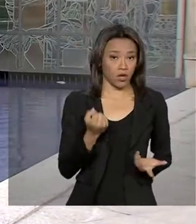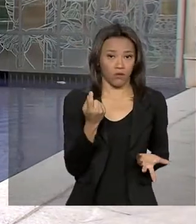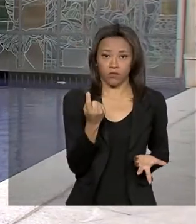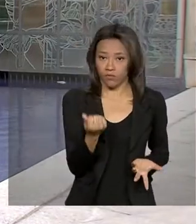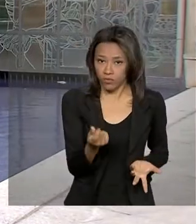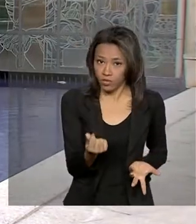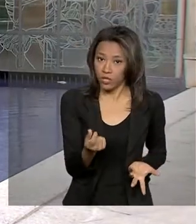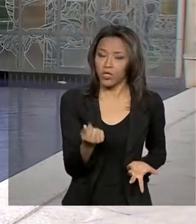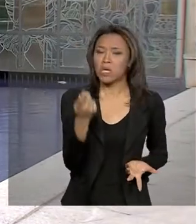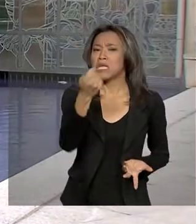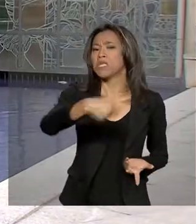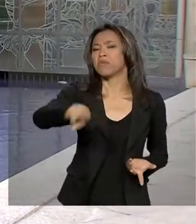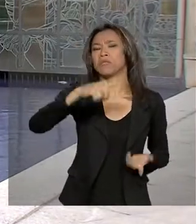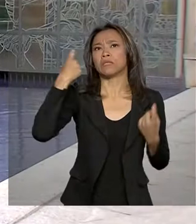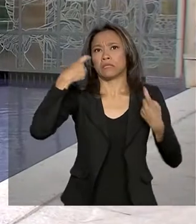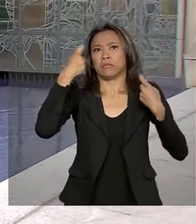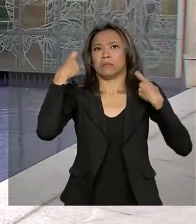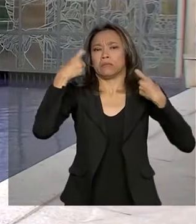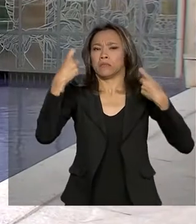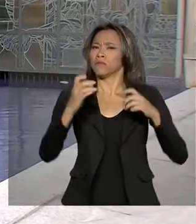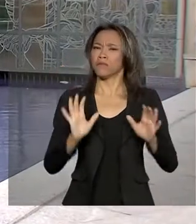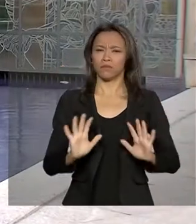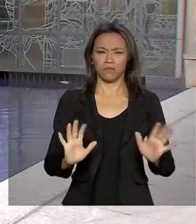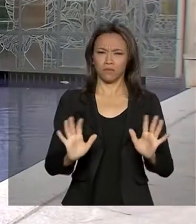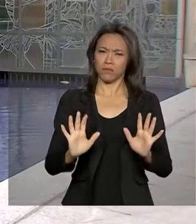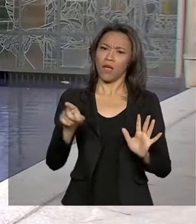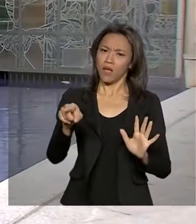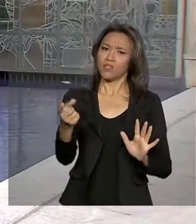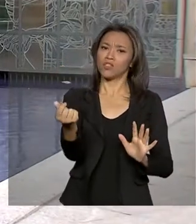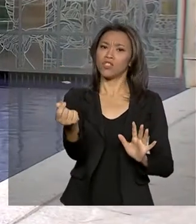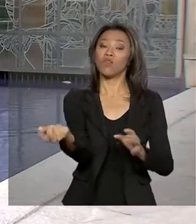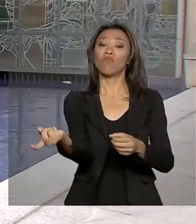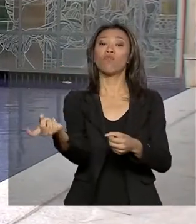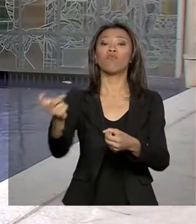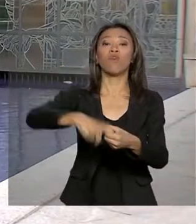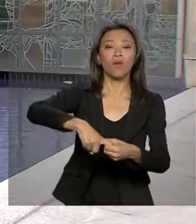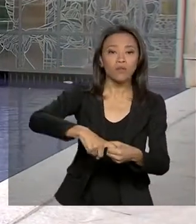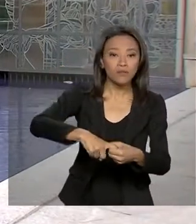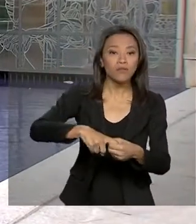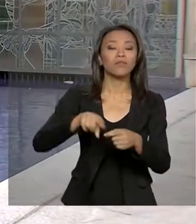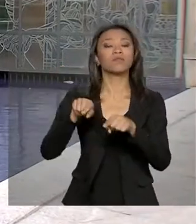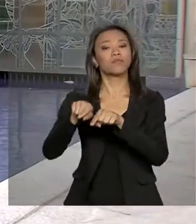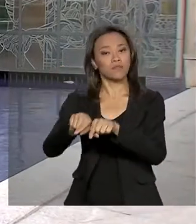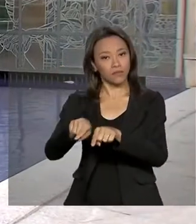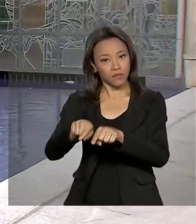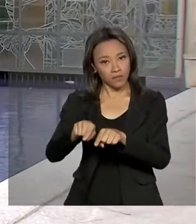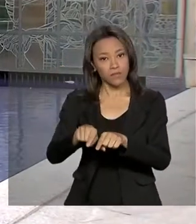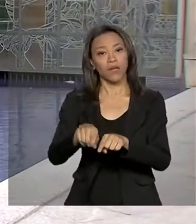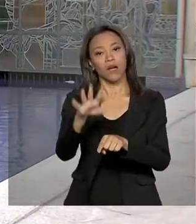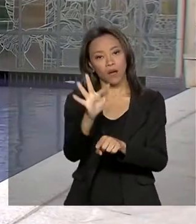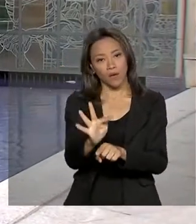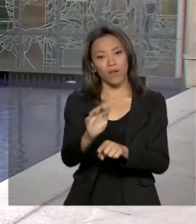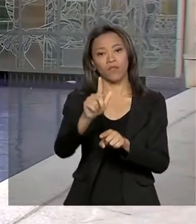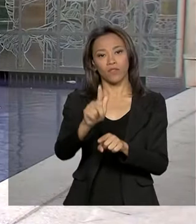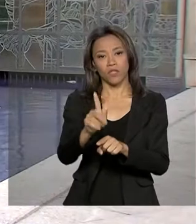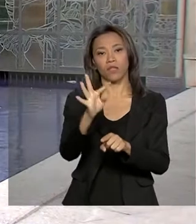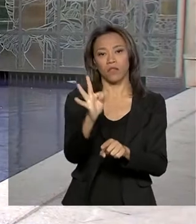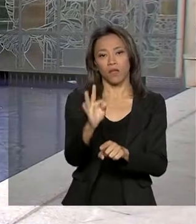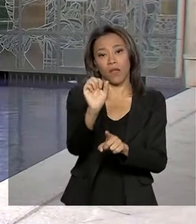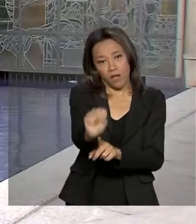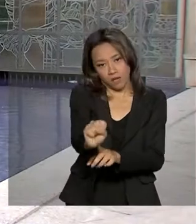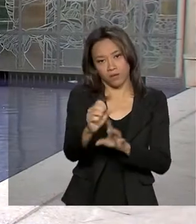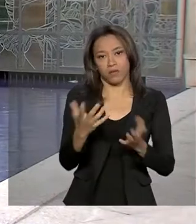sacar na conta, não precisa se preocupar porque esse valor retorna para a conta vinculada ao FGTS. Então,